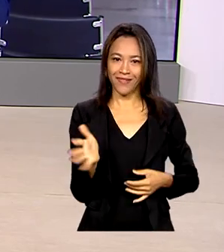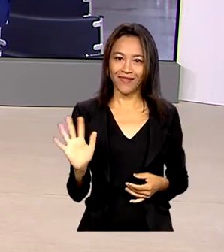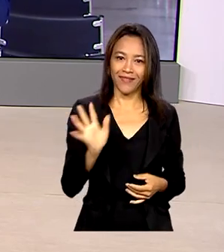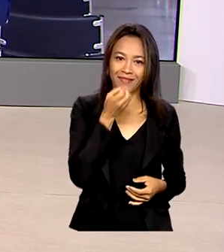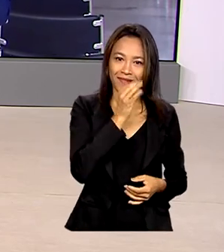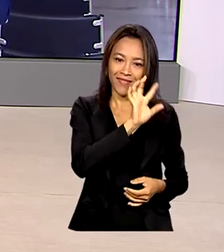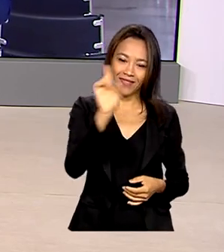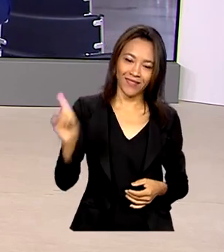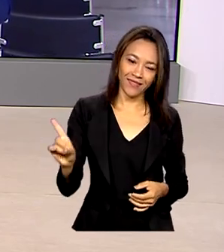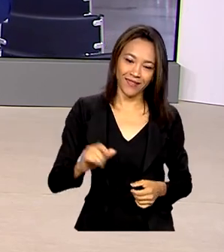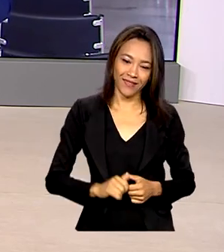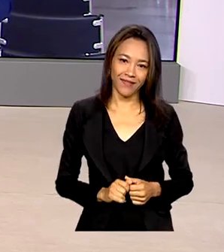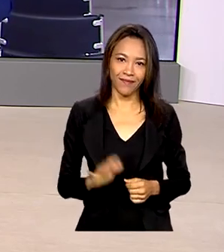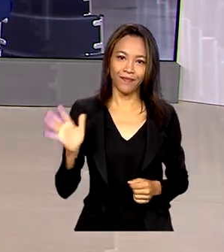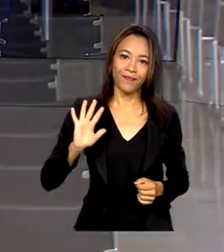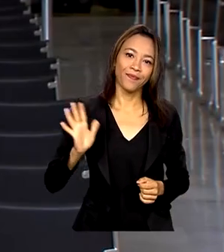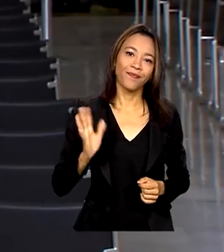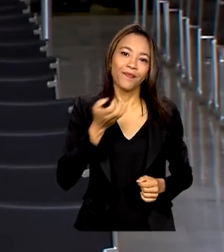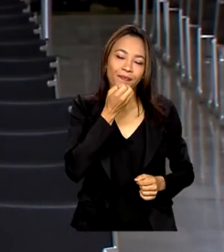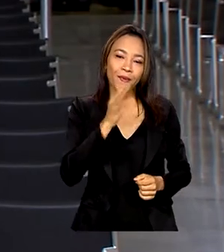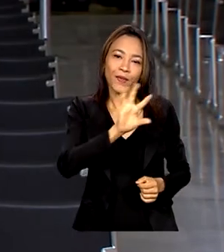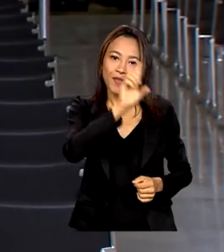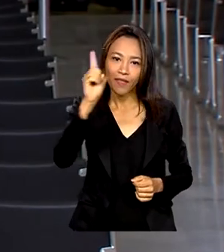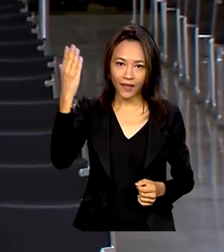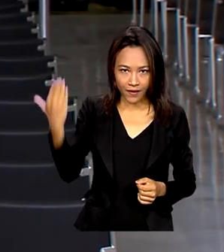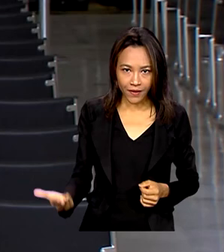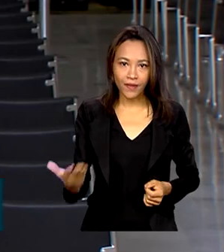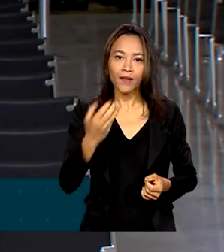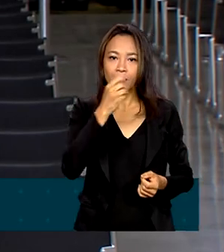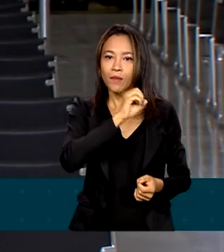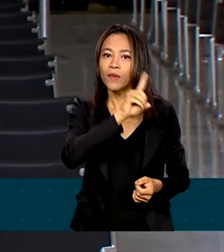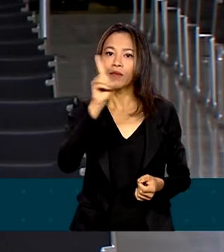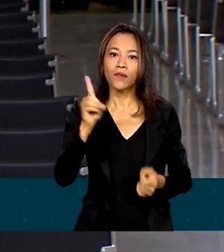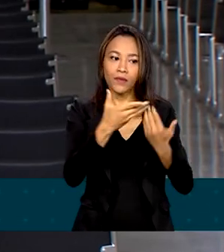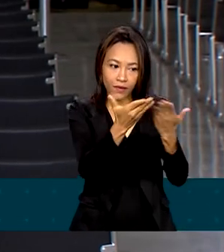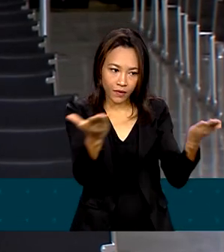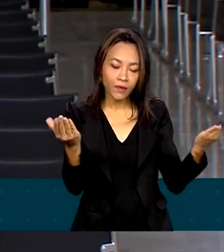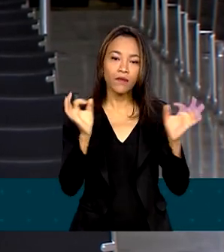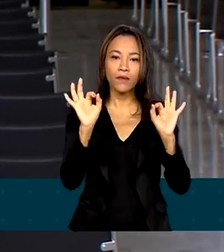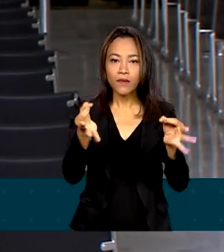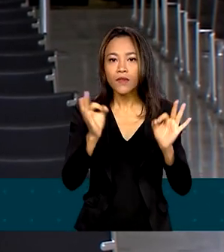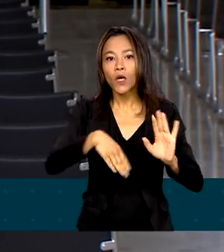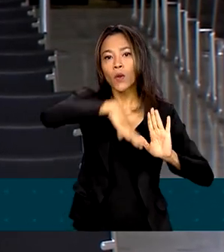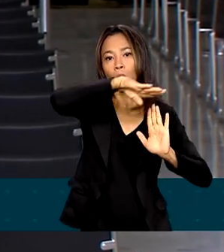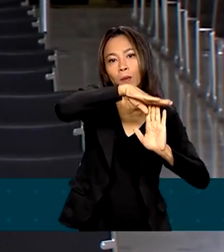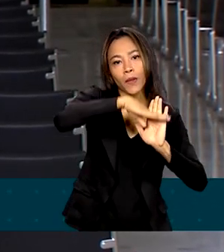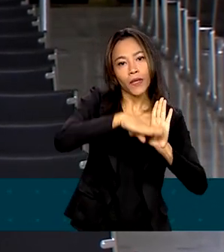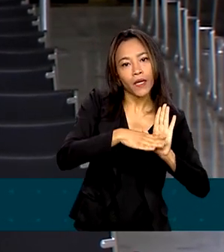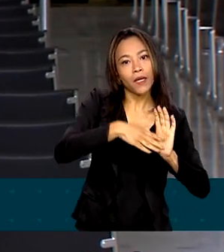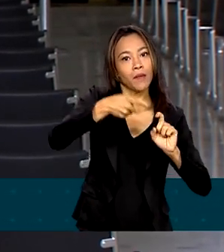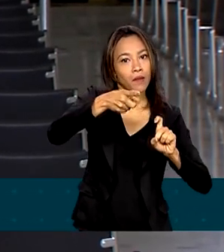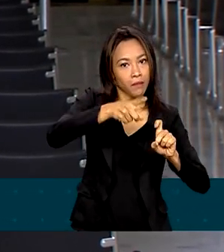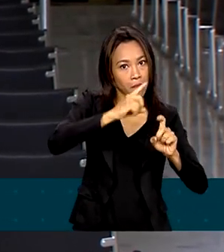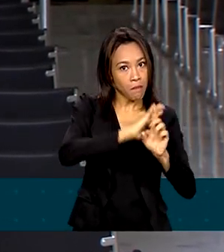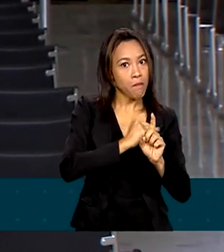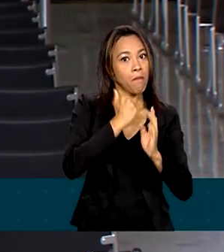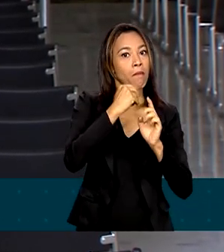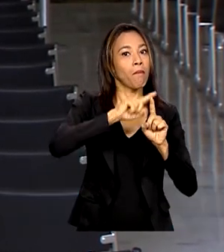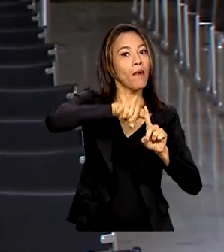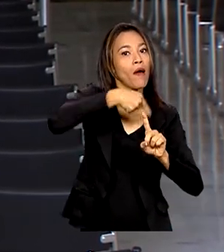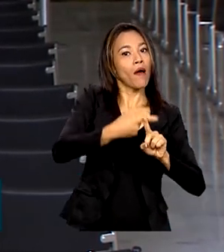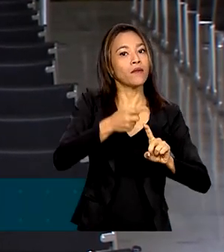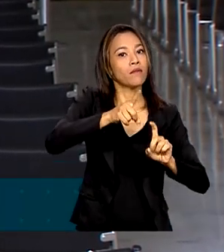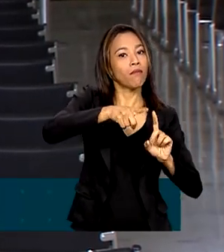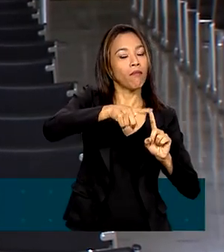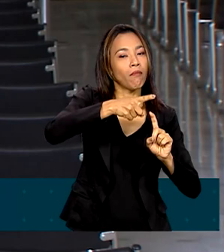Glauco. Olá, Vanessa. Bom dia para você, bom dia a todos. Todos, é isso mesmo, o programa Mais Médicos, segundo o governo, vai